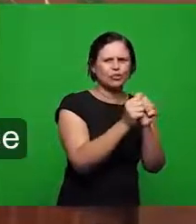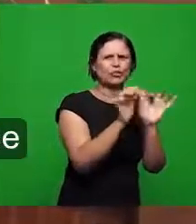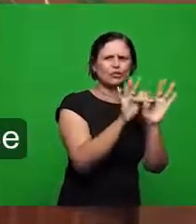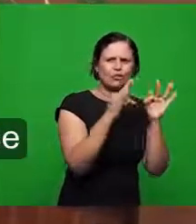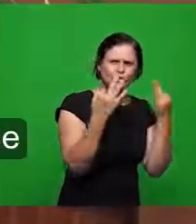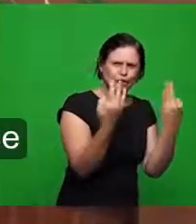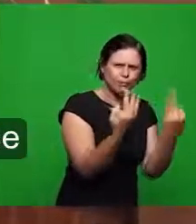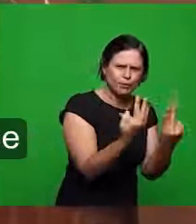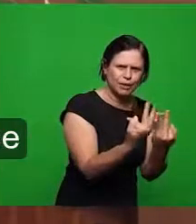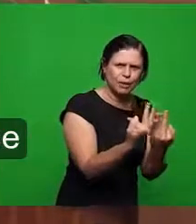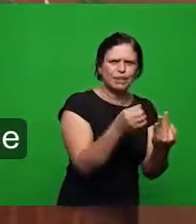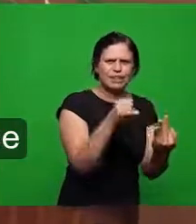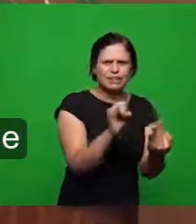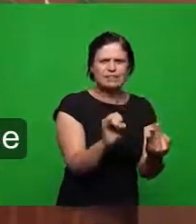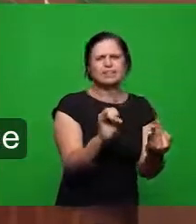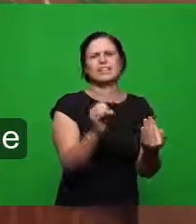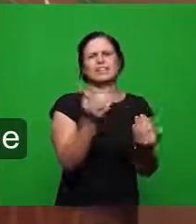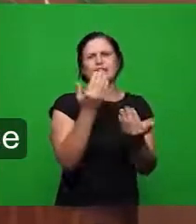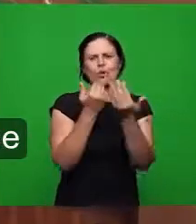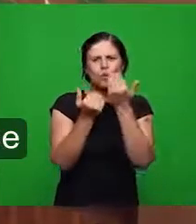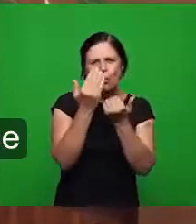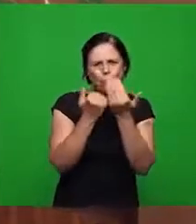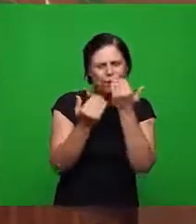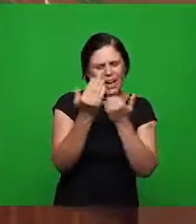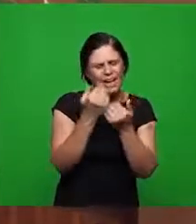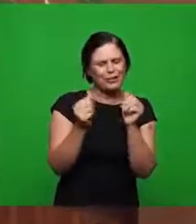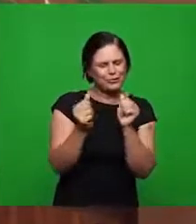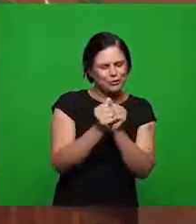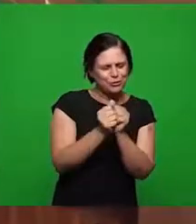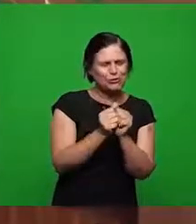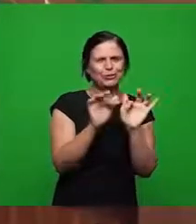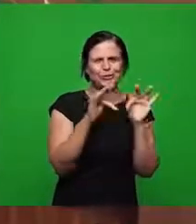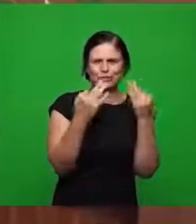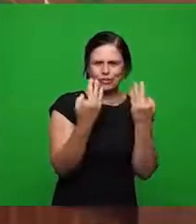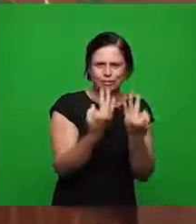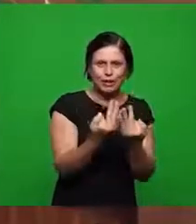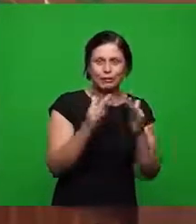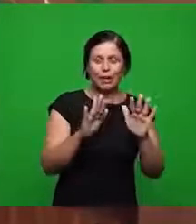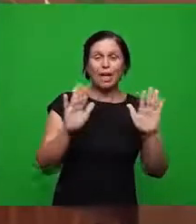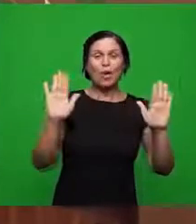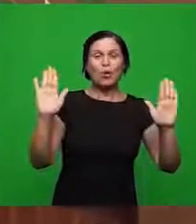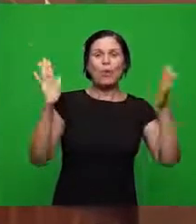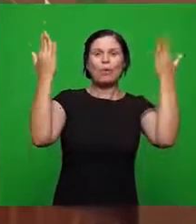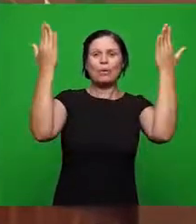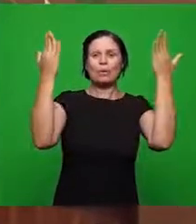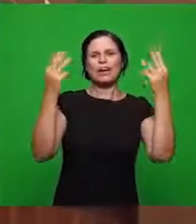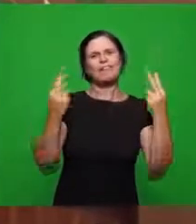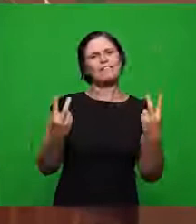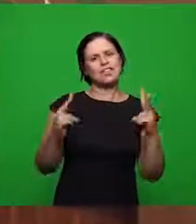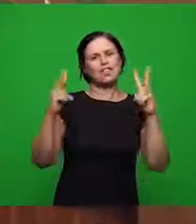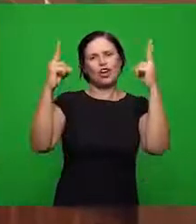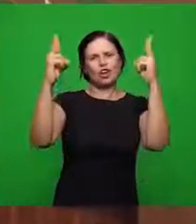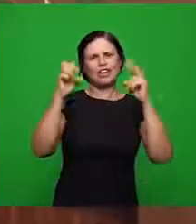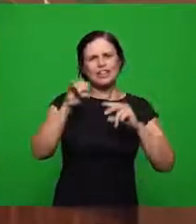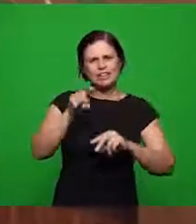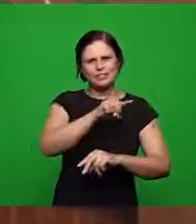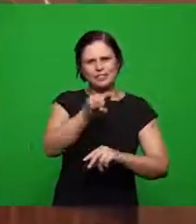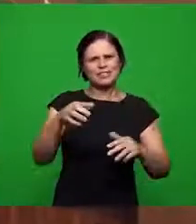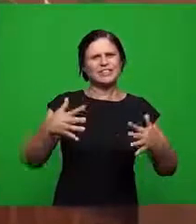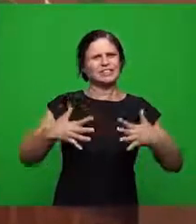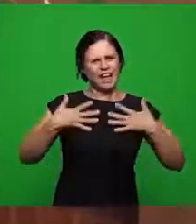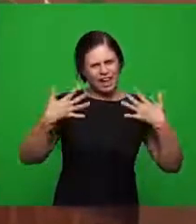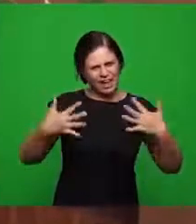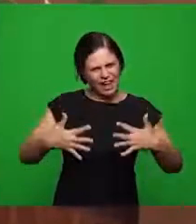se vão comemorar naturalmente as vitórias que o façam se estão alegres